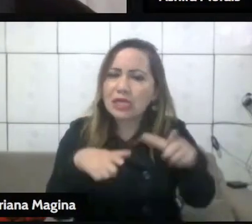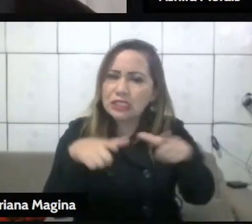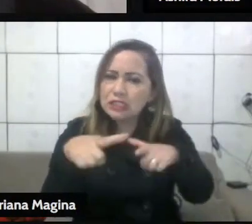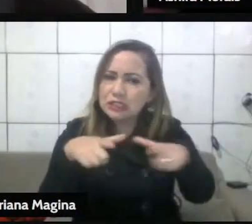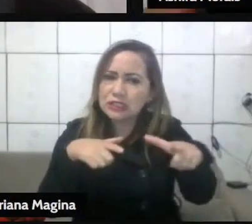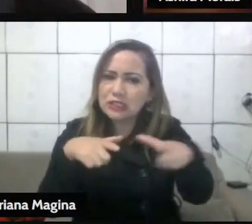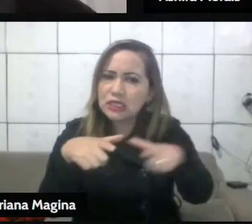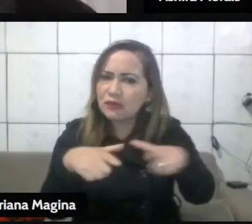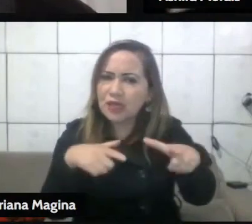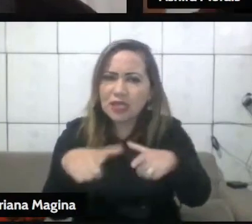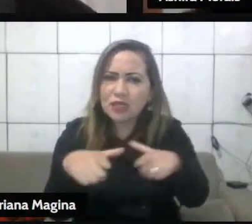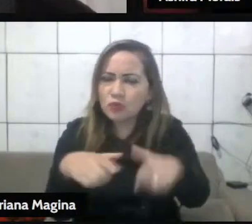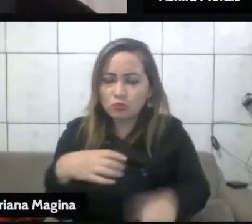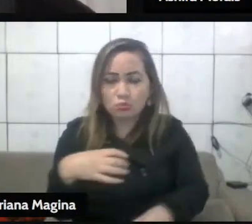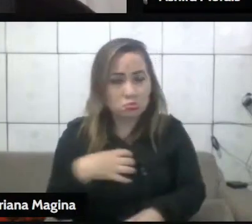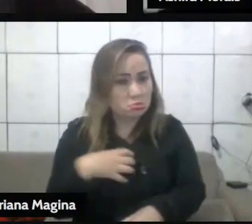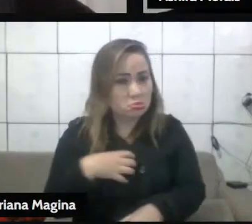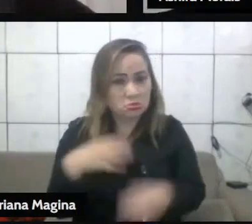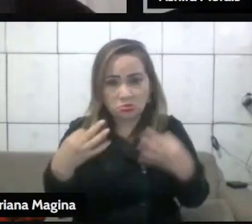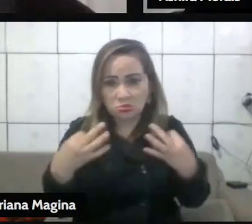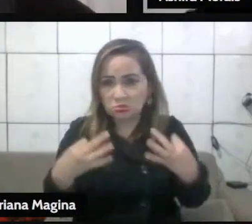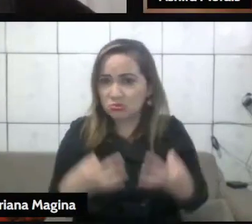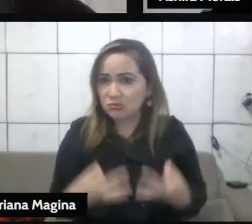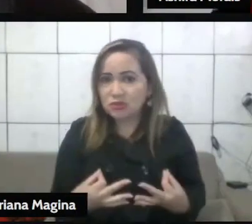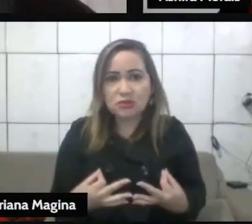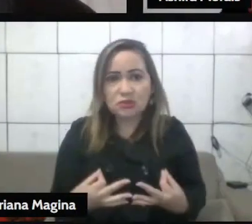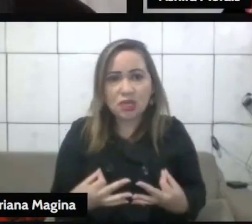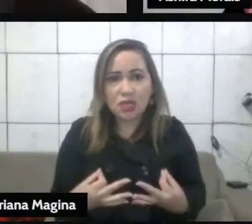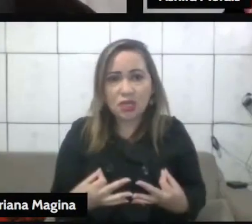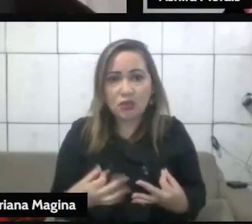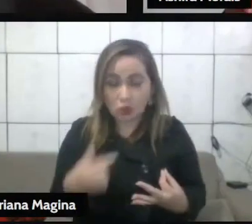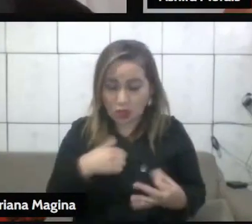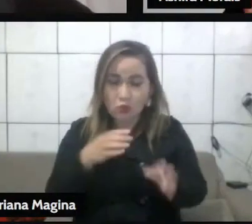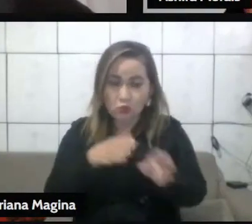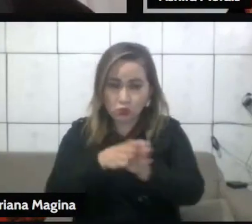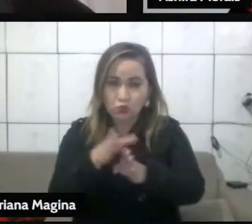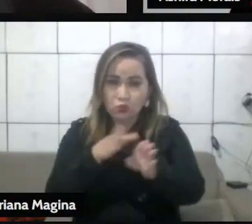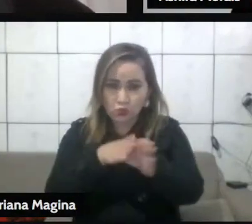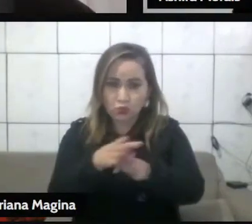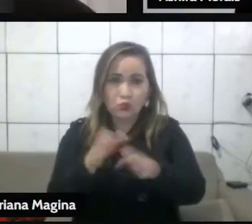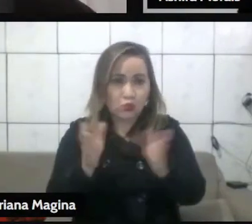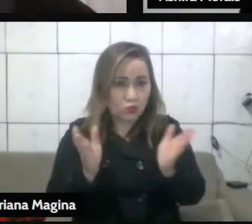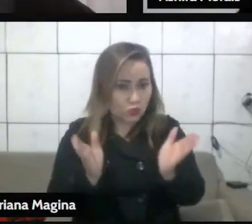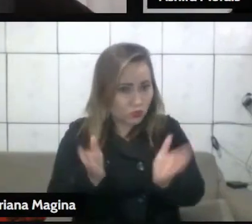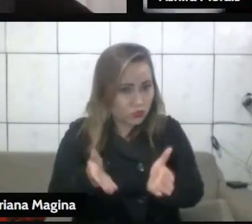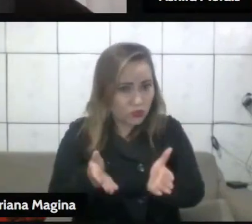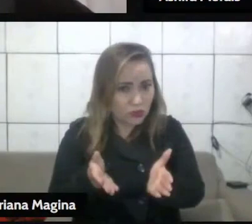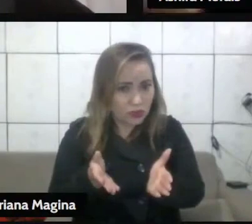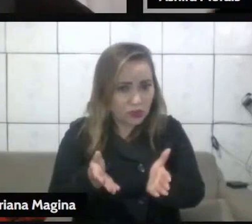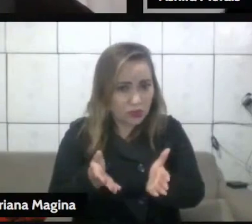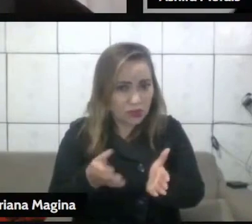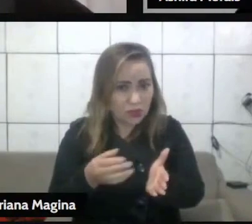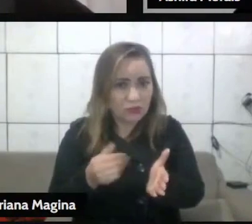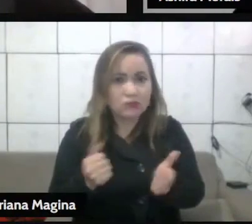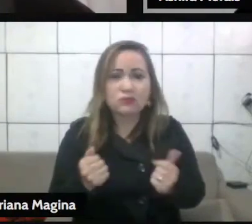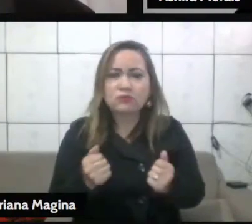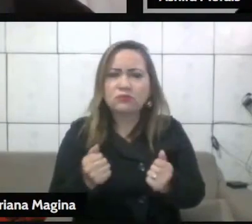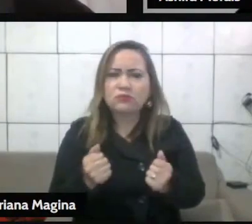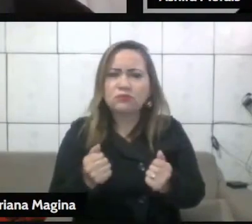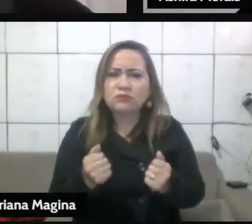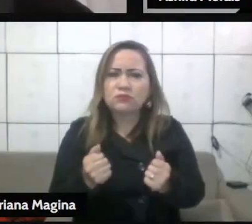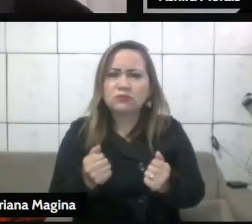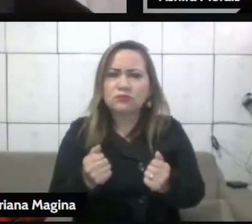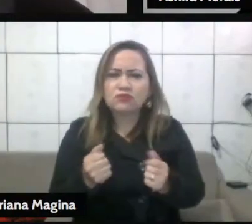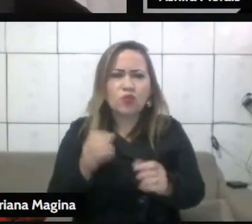não agiu corretamente de acordo com as orientações do seu mestre e ali ele foi condenado condenado pelo seu